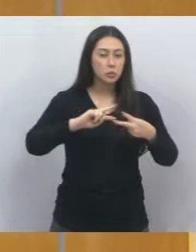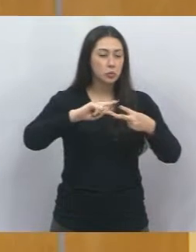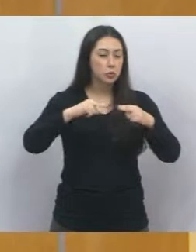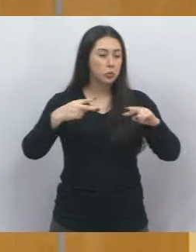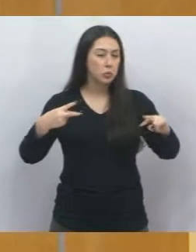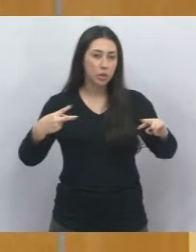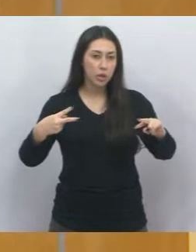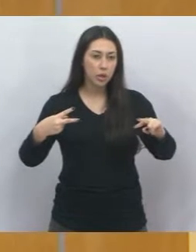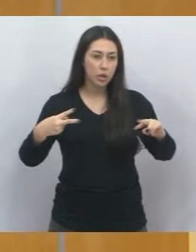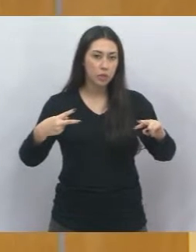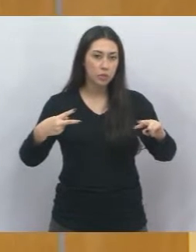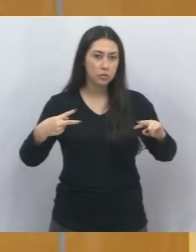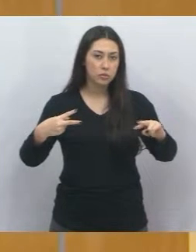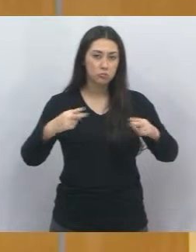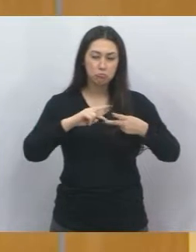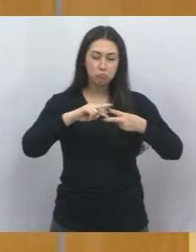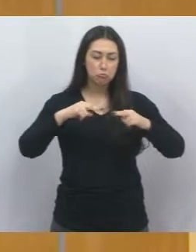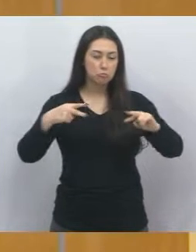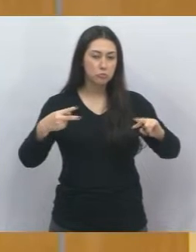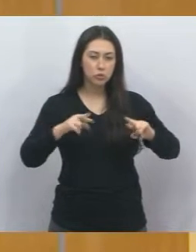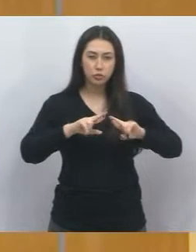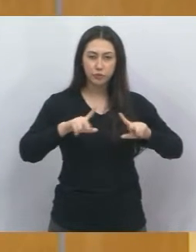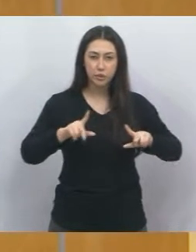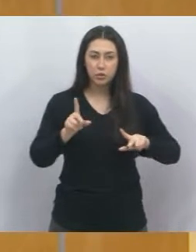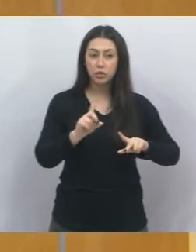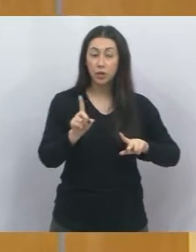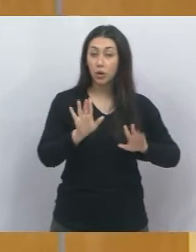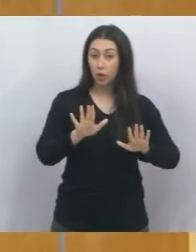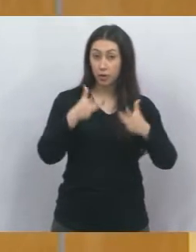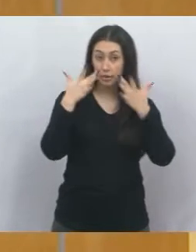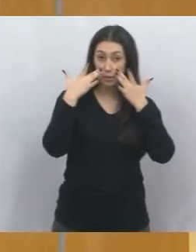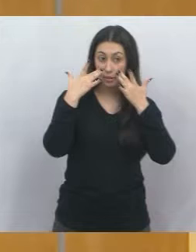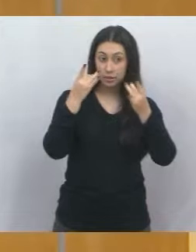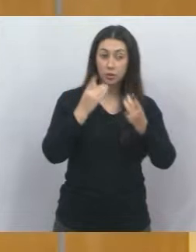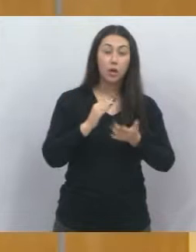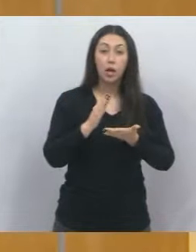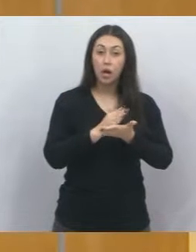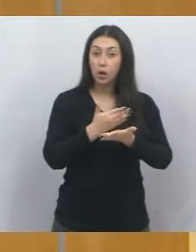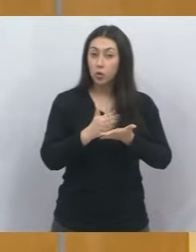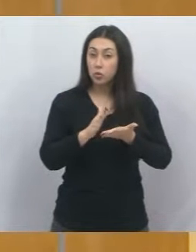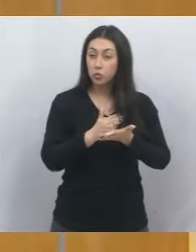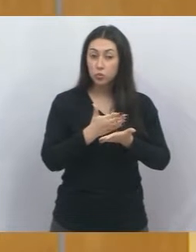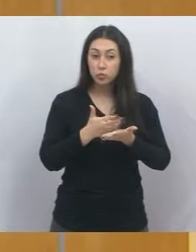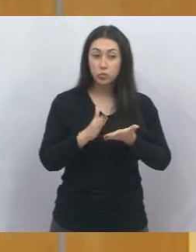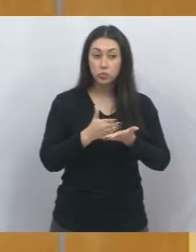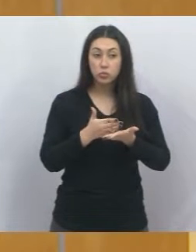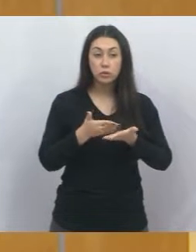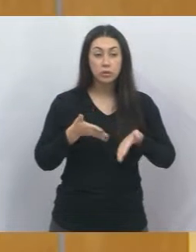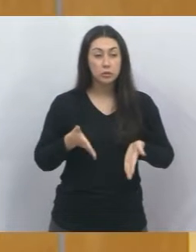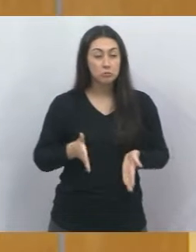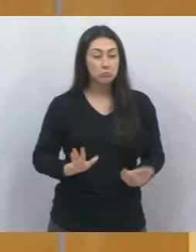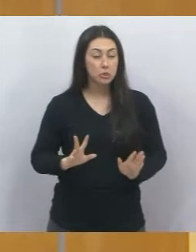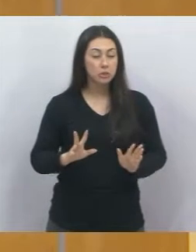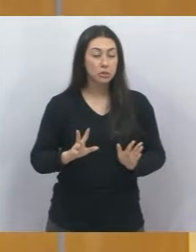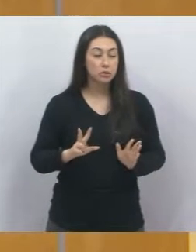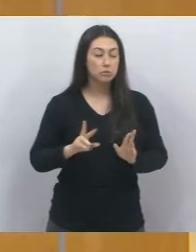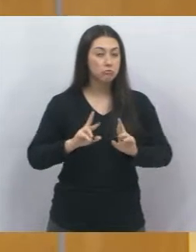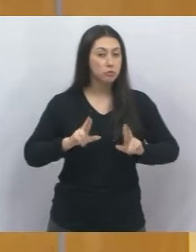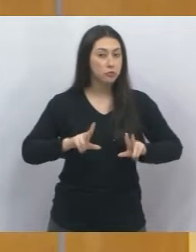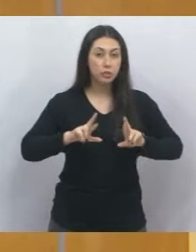não nascem com a genética. Prestem bem atenção no que esse vereador está falando, muitos deles não nascem com a genética.